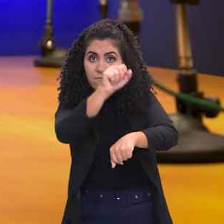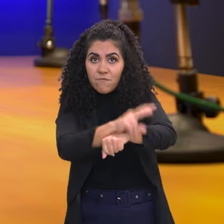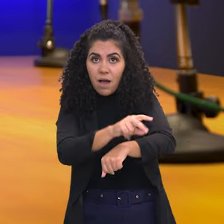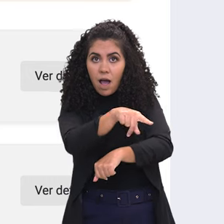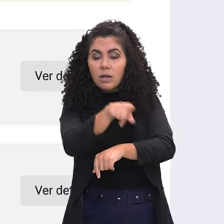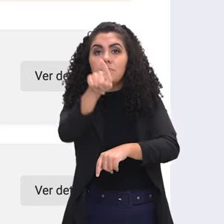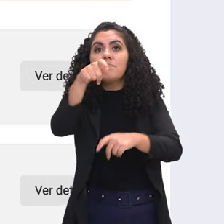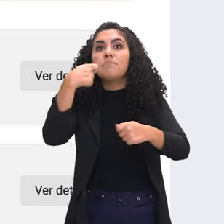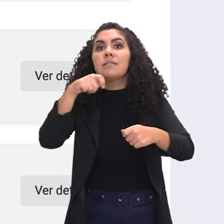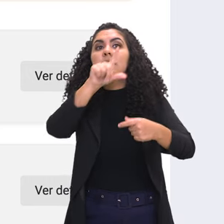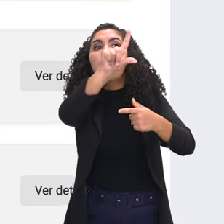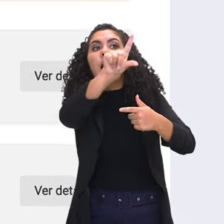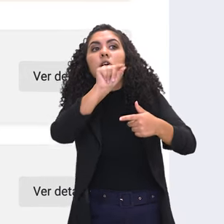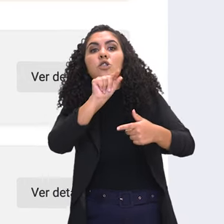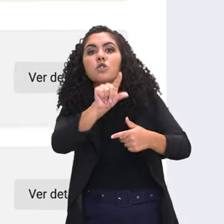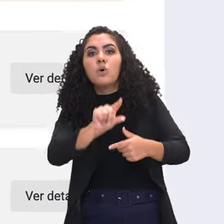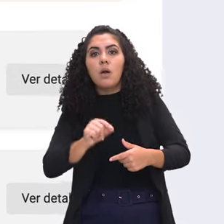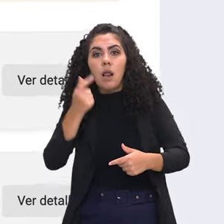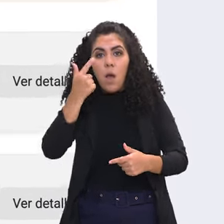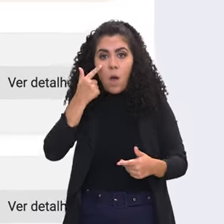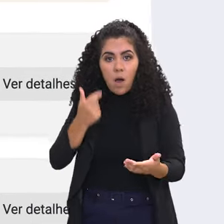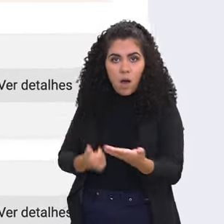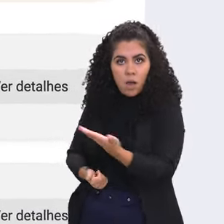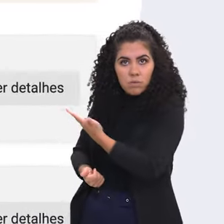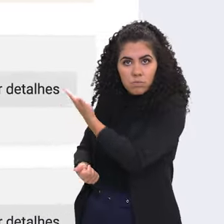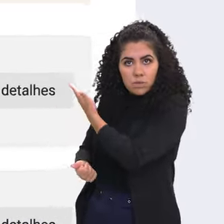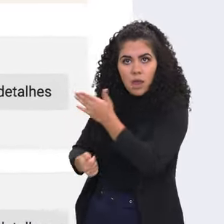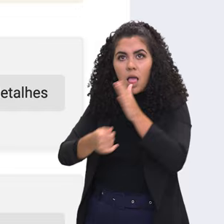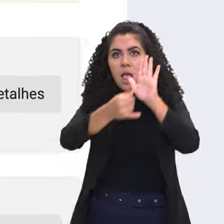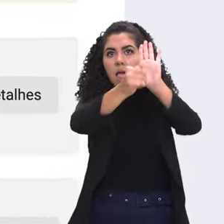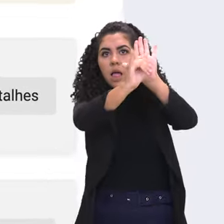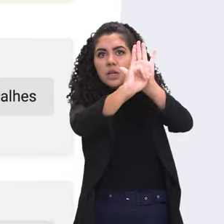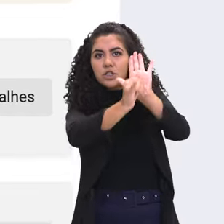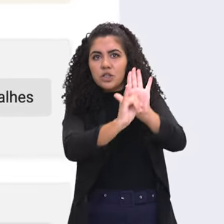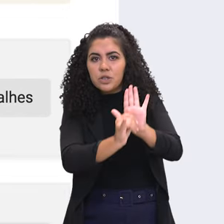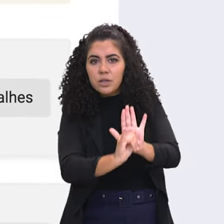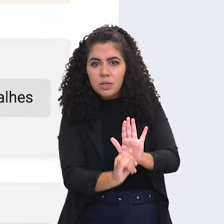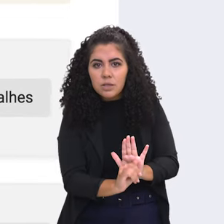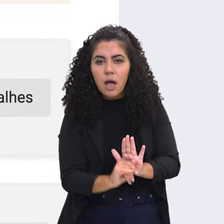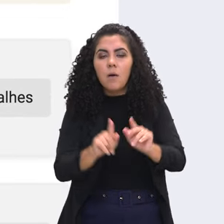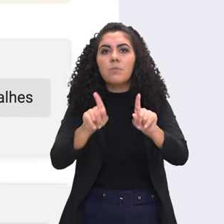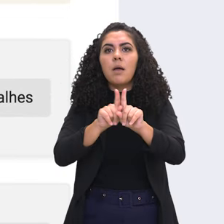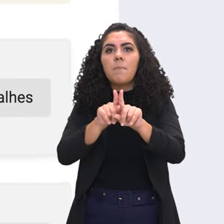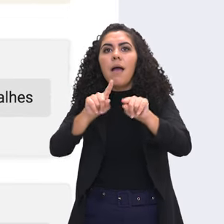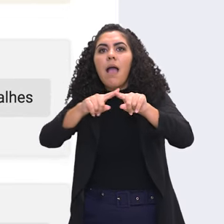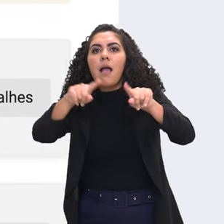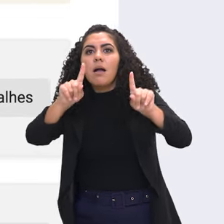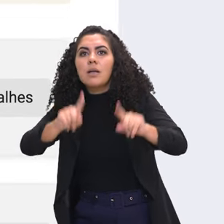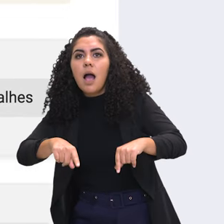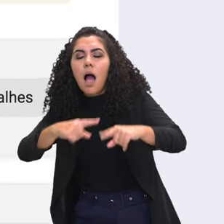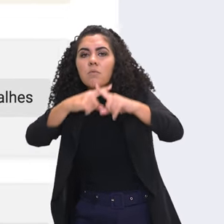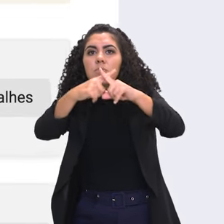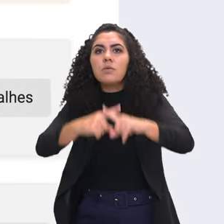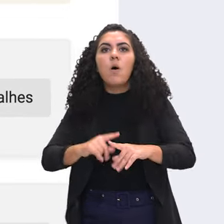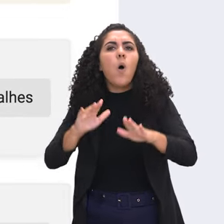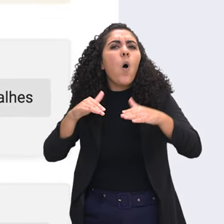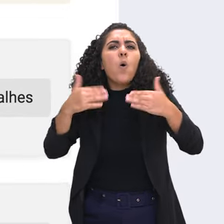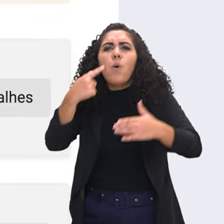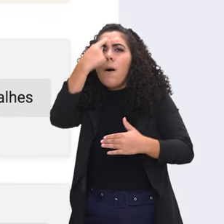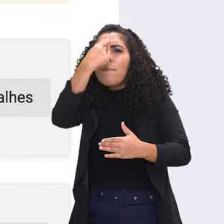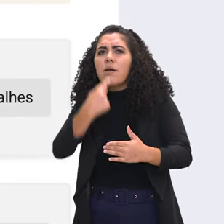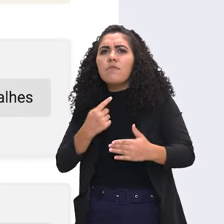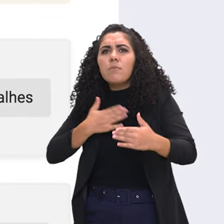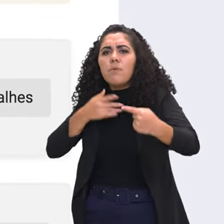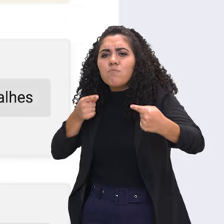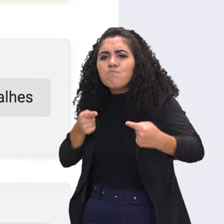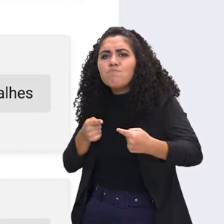ter que escolher. Afinal de contas, olhando para os editais, olhando para os cargos em disputa, aonde exatamente o meu